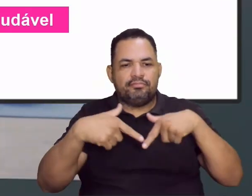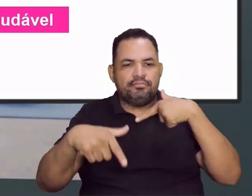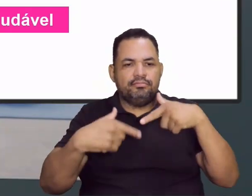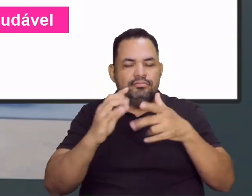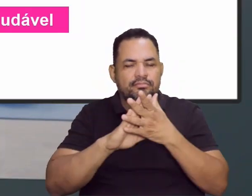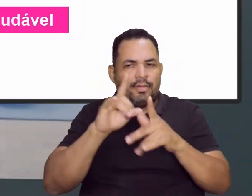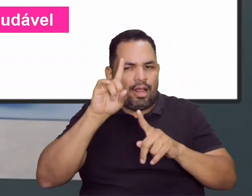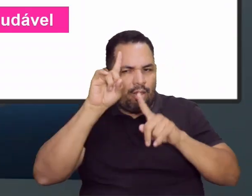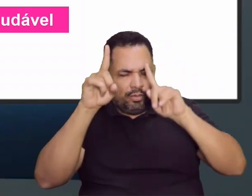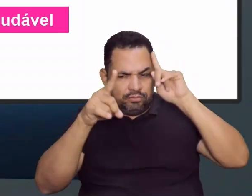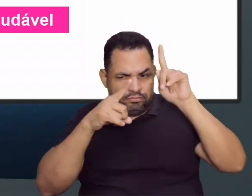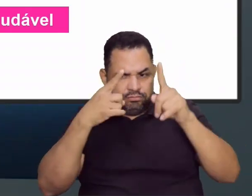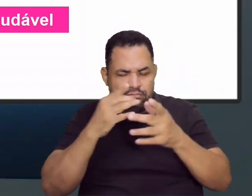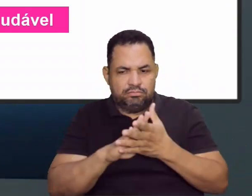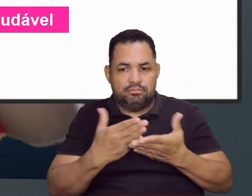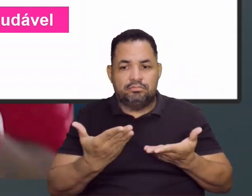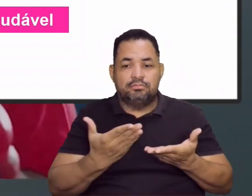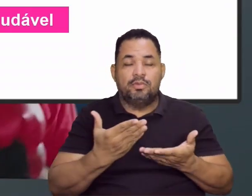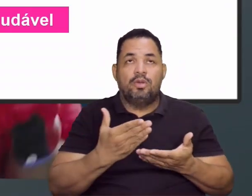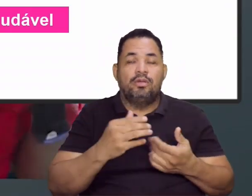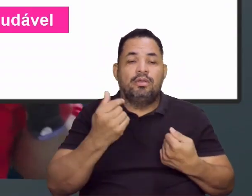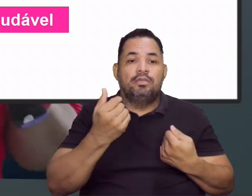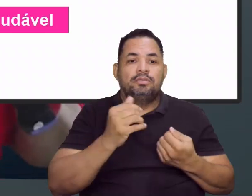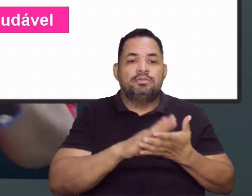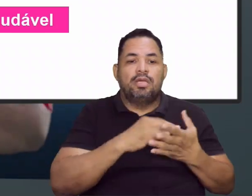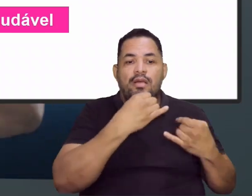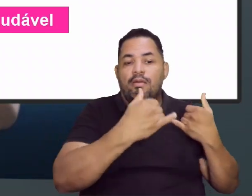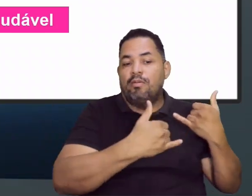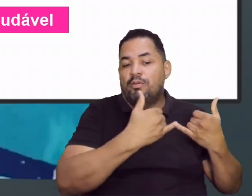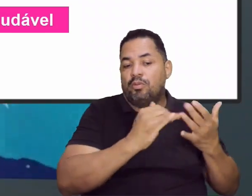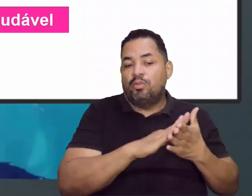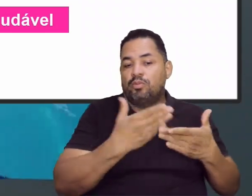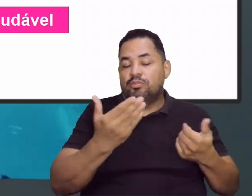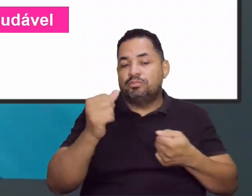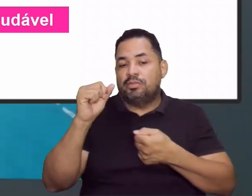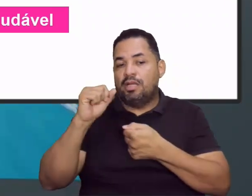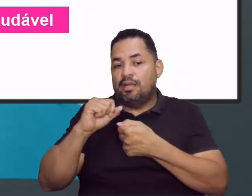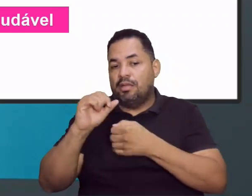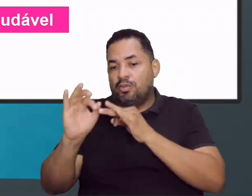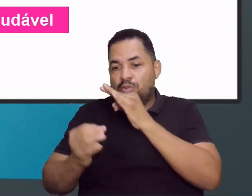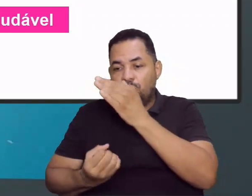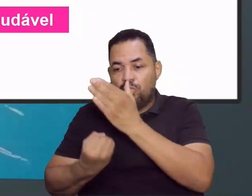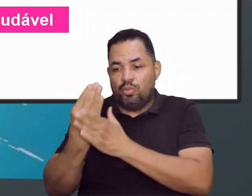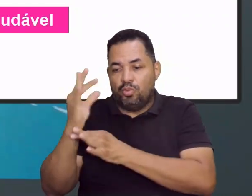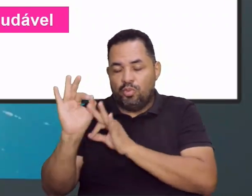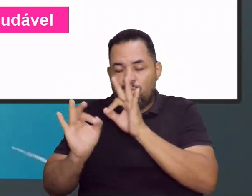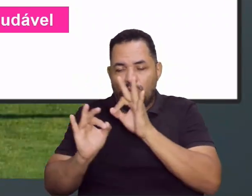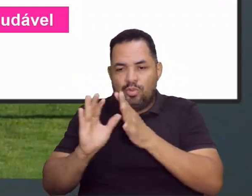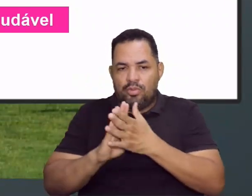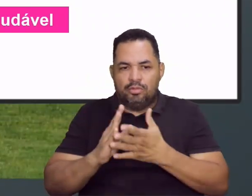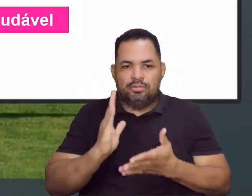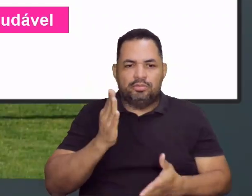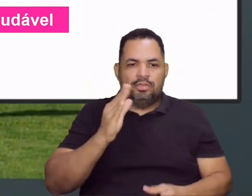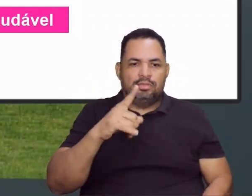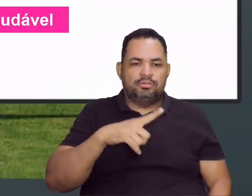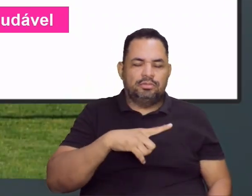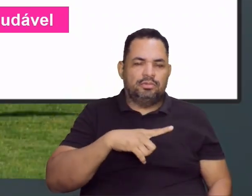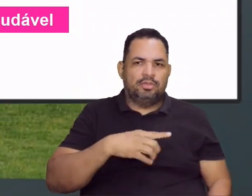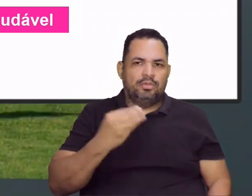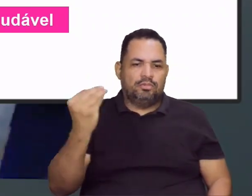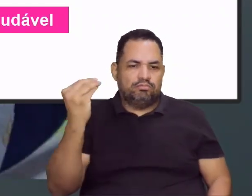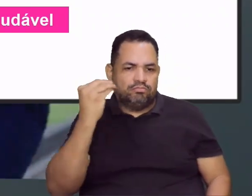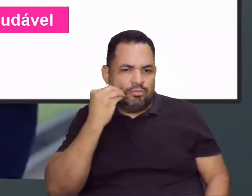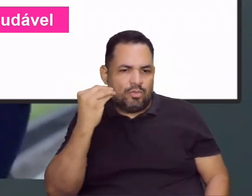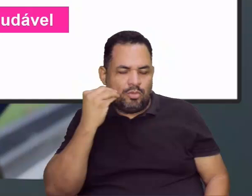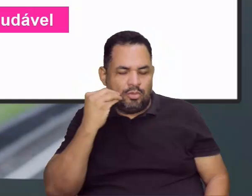sua criatividade na execução de um jogo quanto na produção de um jogo. Vocês já tiveram a oportunidade de construir algum jogo? Já